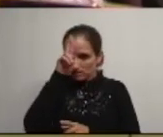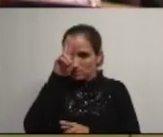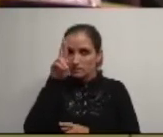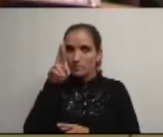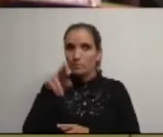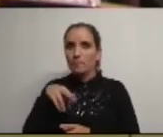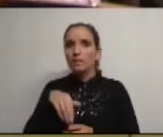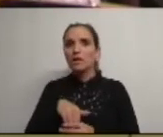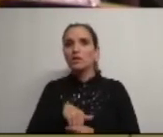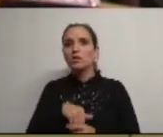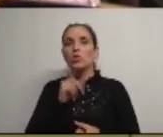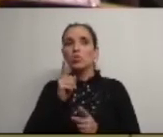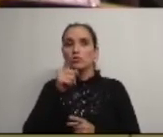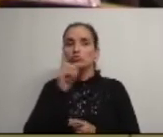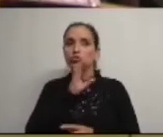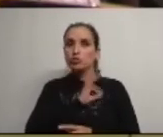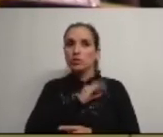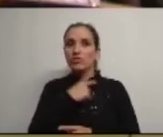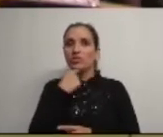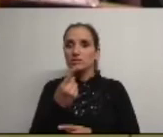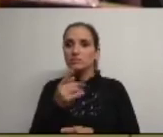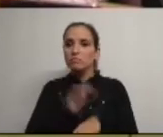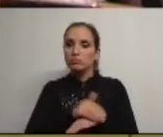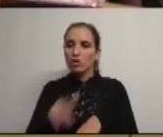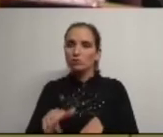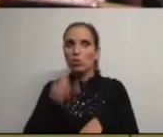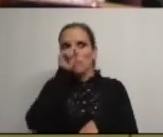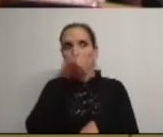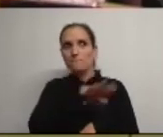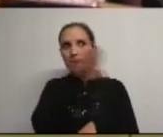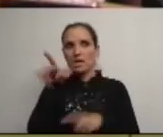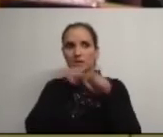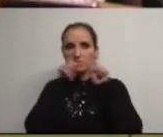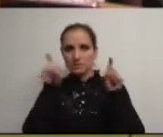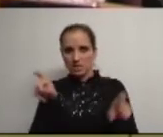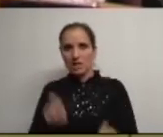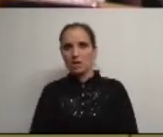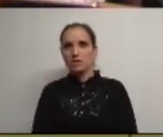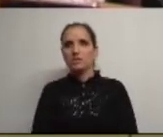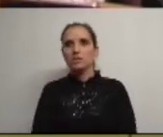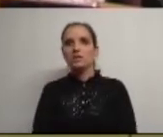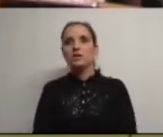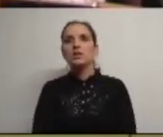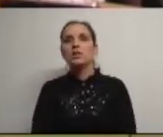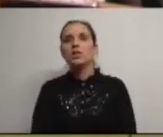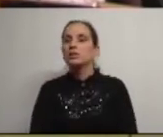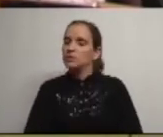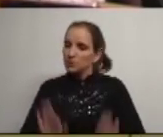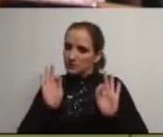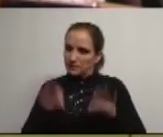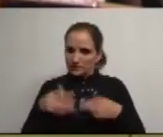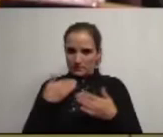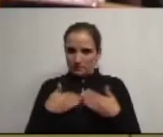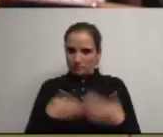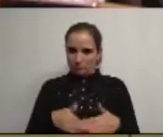engolir aquilo que o Sr. tem dito a respeito do parque empresarial Ok? Pronto E fico-me por aqui